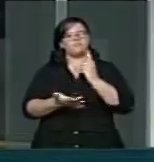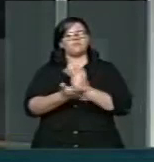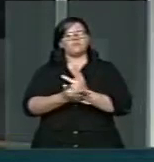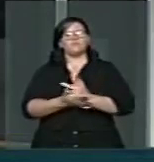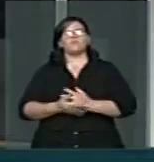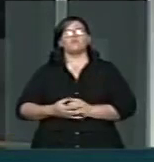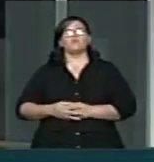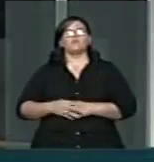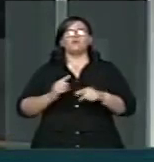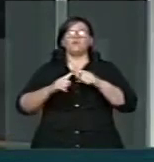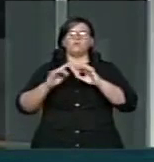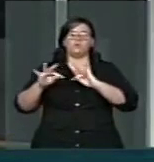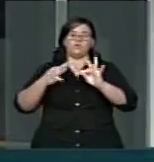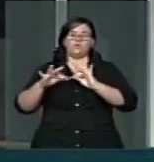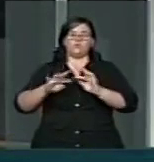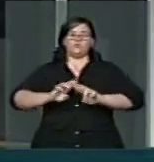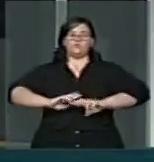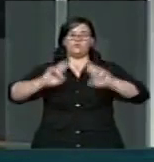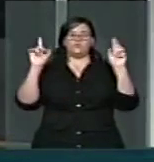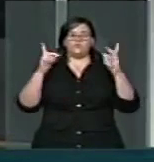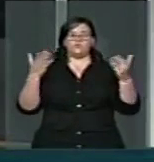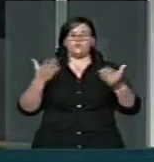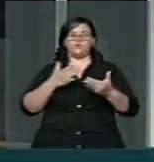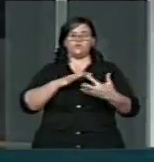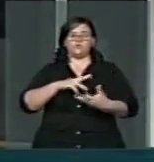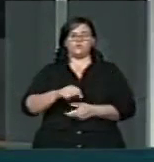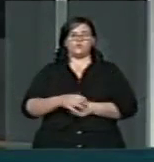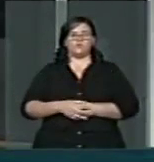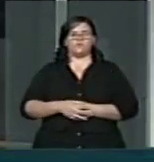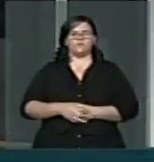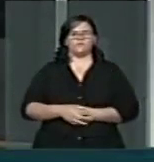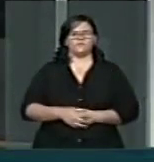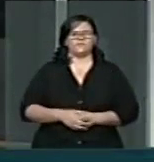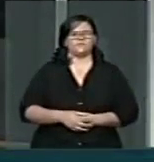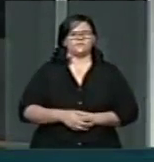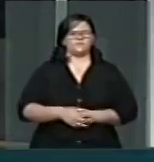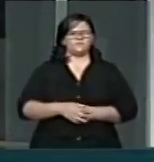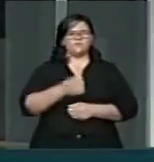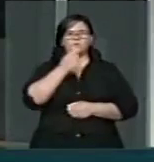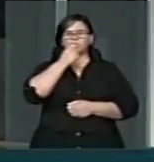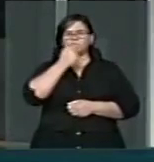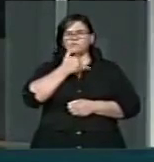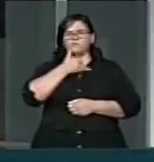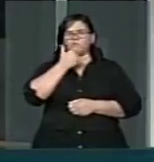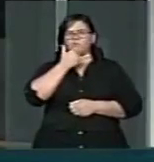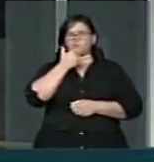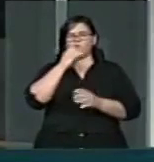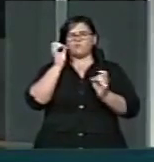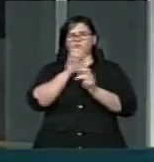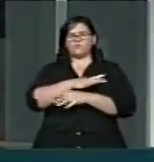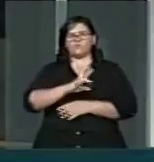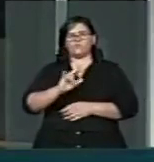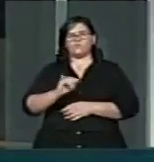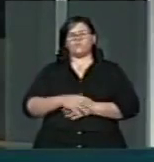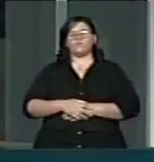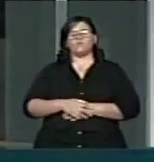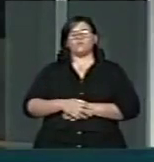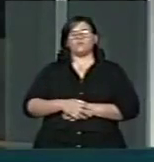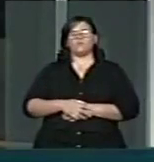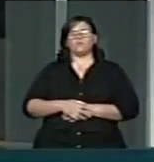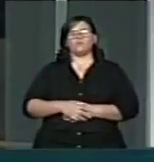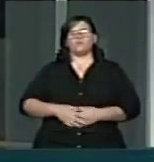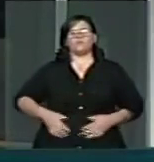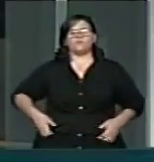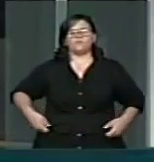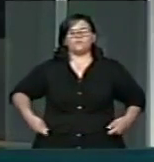tecnológicas do mundo... Para concluir, senhor presidente, de intensa mutuação